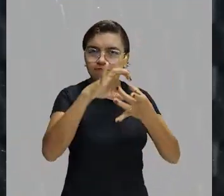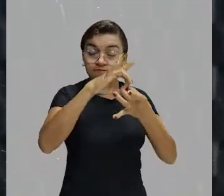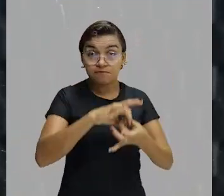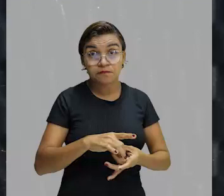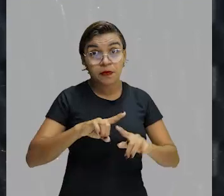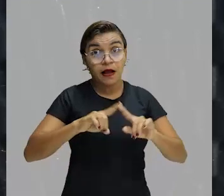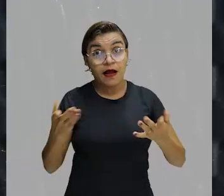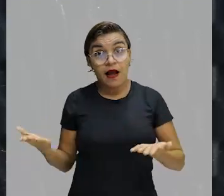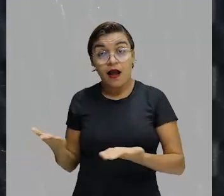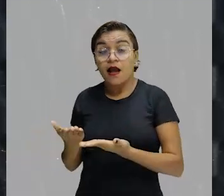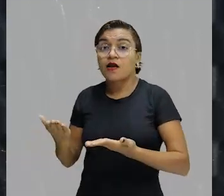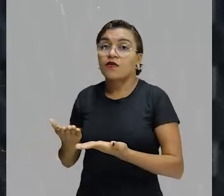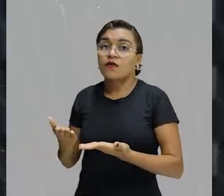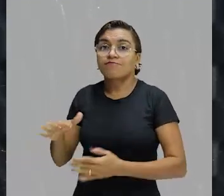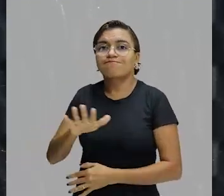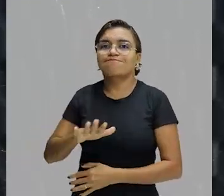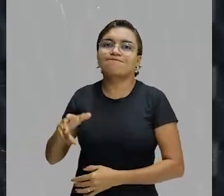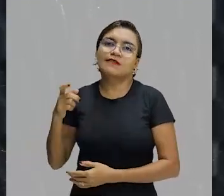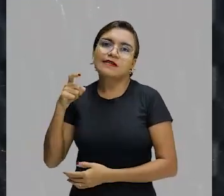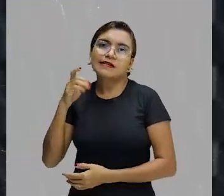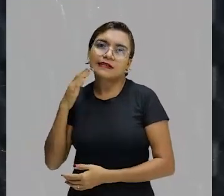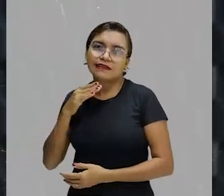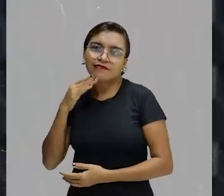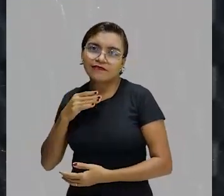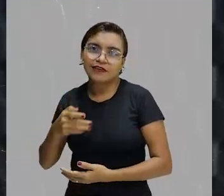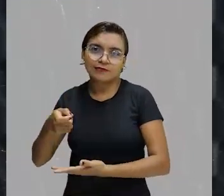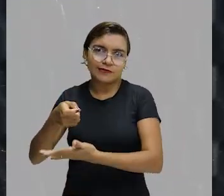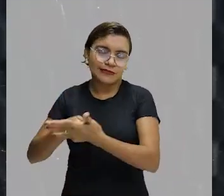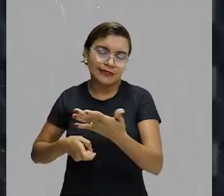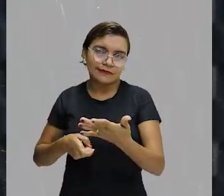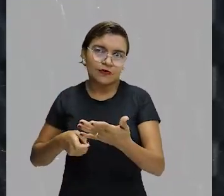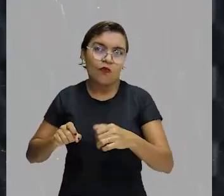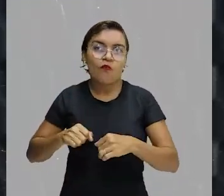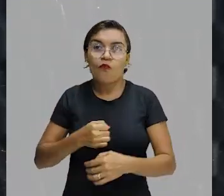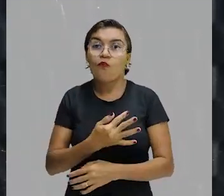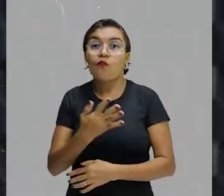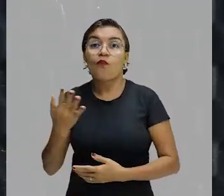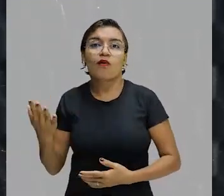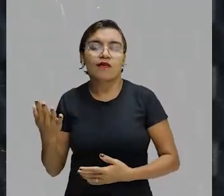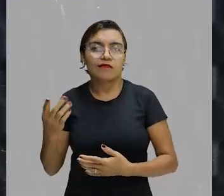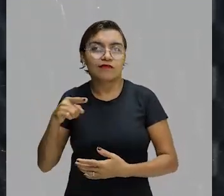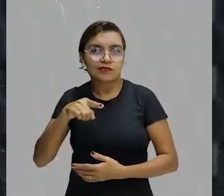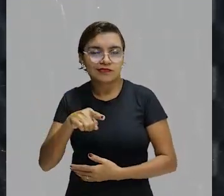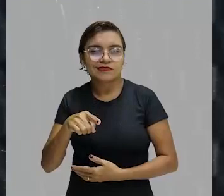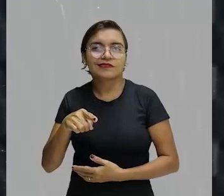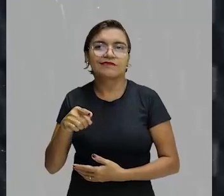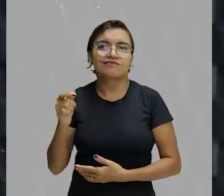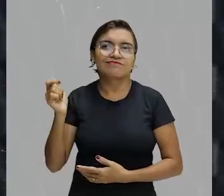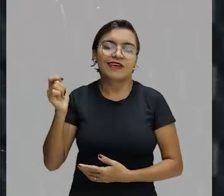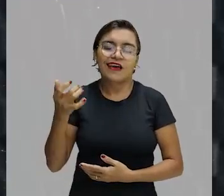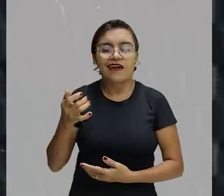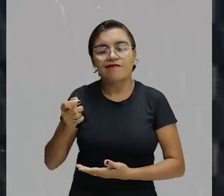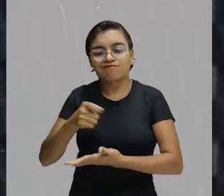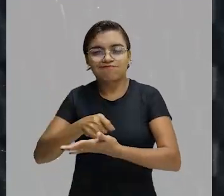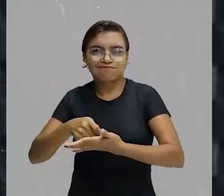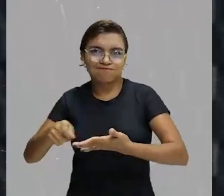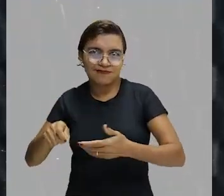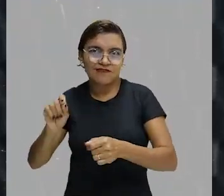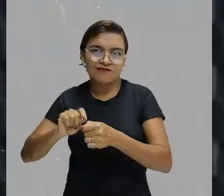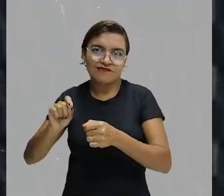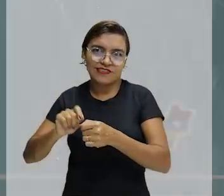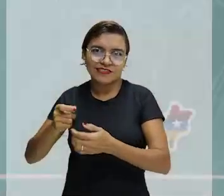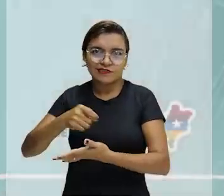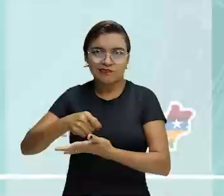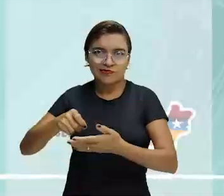Agora nós vamos ver os defeitos e aí vocês vão me dizer quais desses defeitos vocês andam cometendo por aí na hora de escrever os textos de vocês.